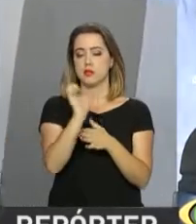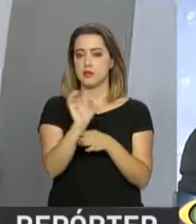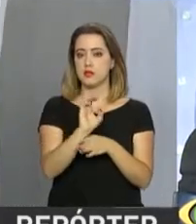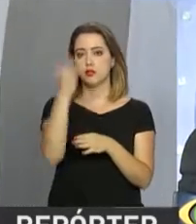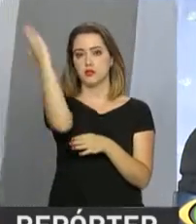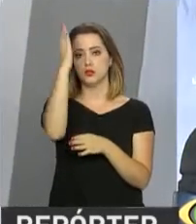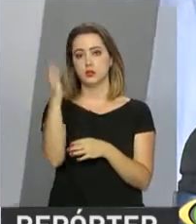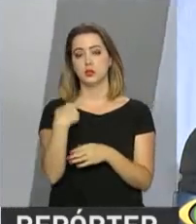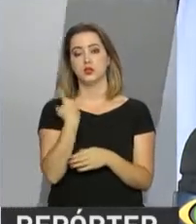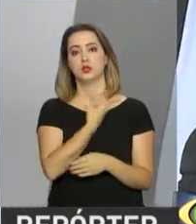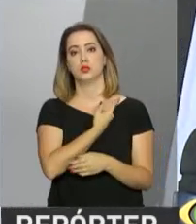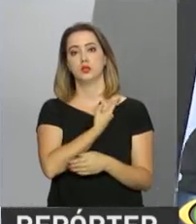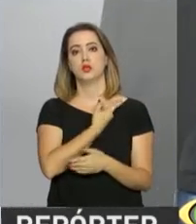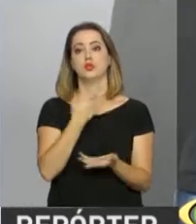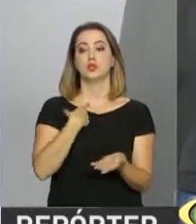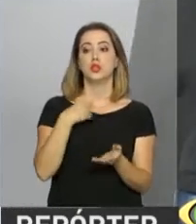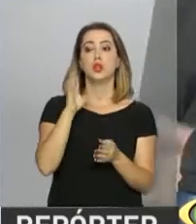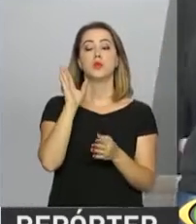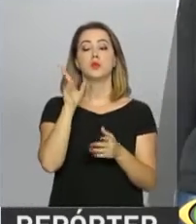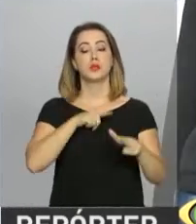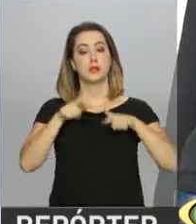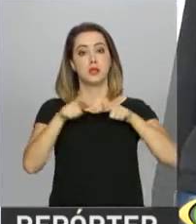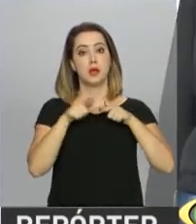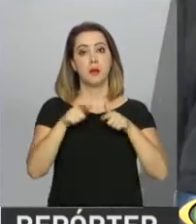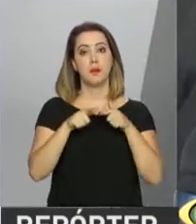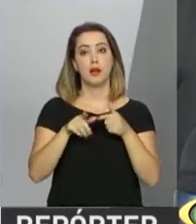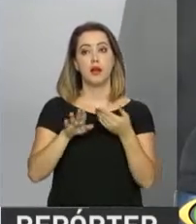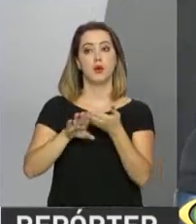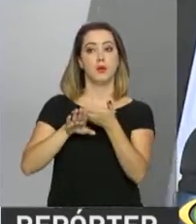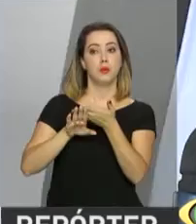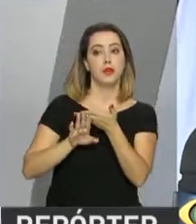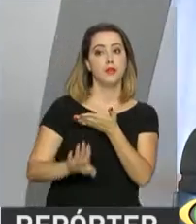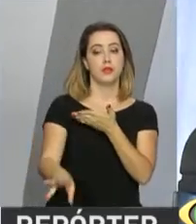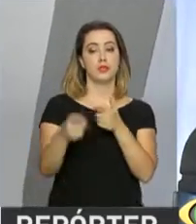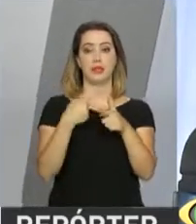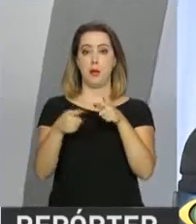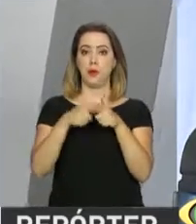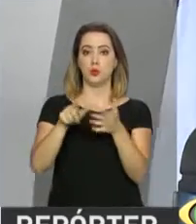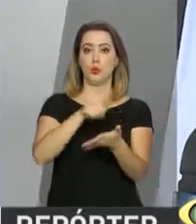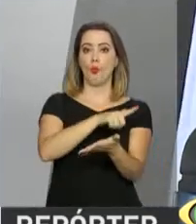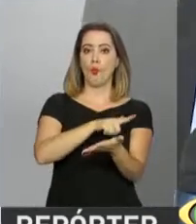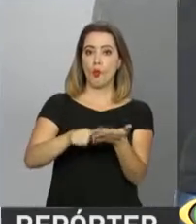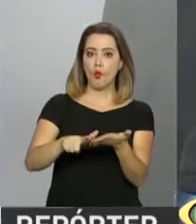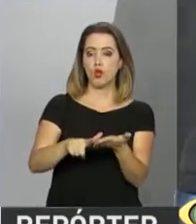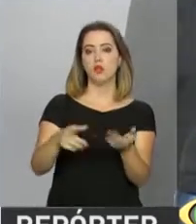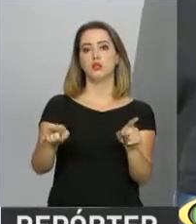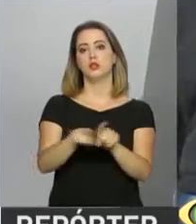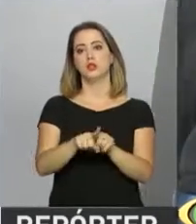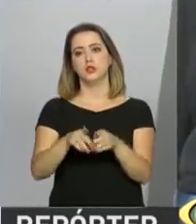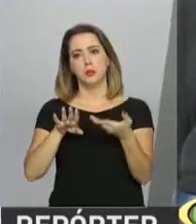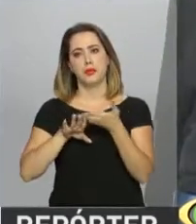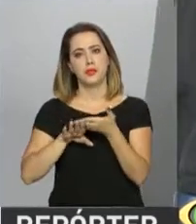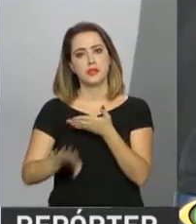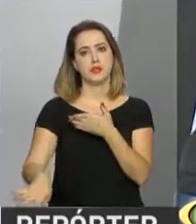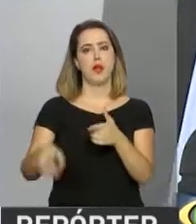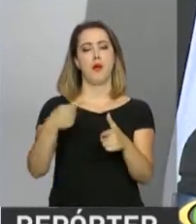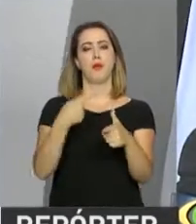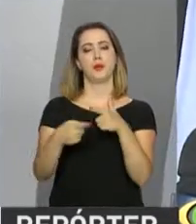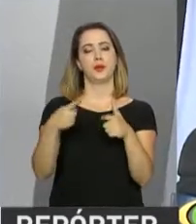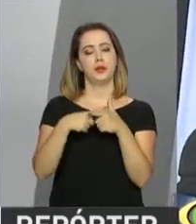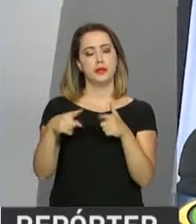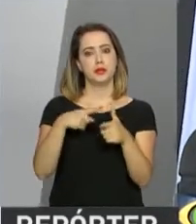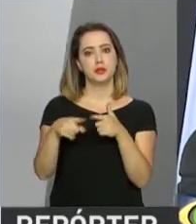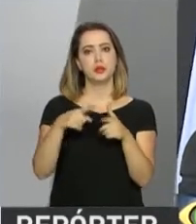para combate à seca no Nordeste, temos ações de combate a enchentes, temos ações de reconstrução, por exemplo,